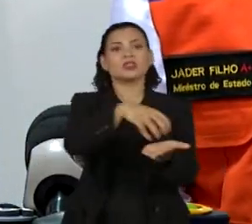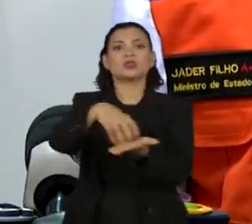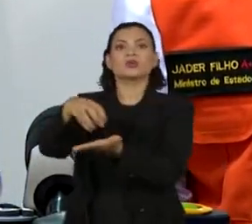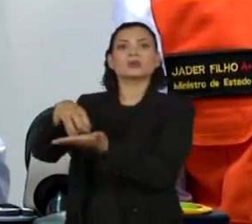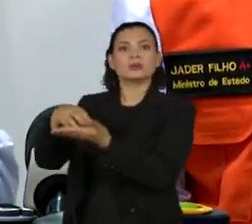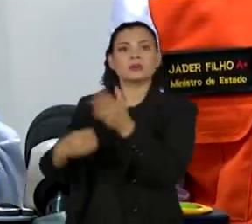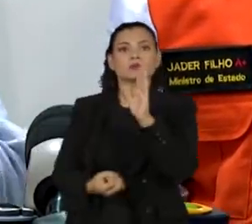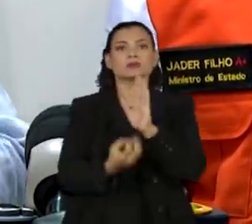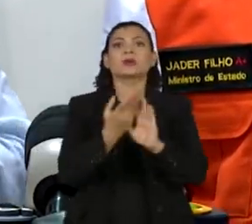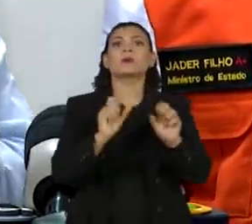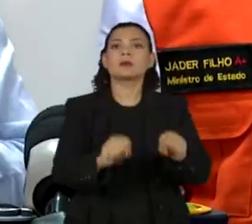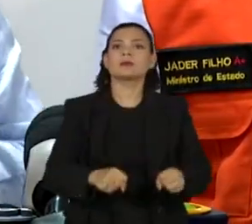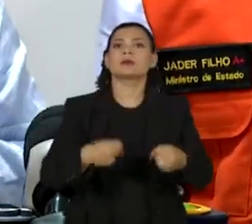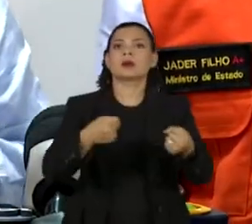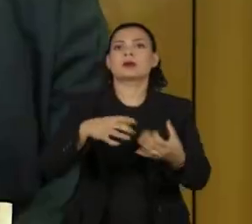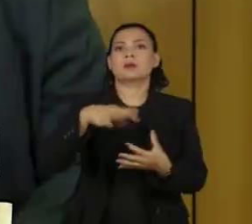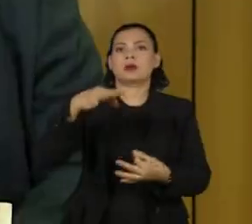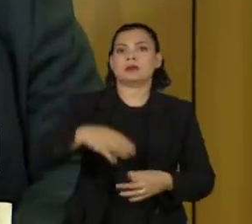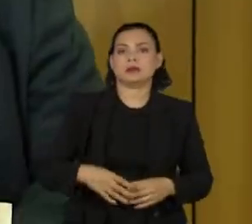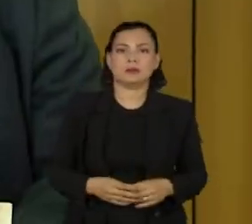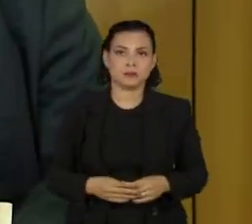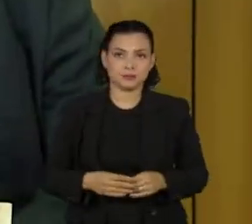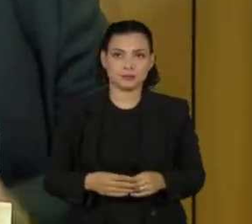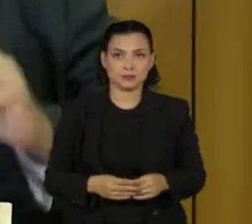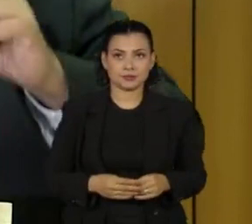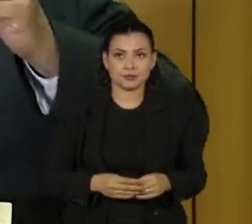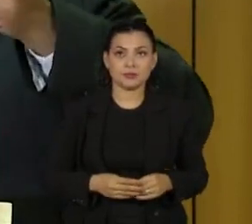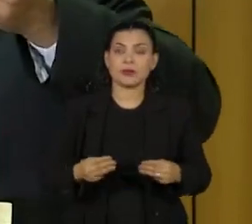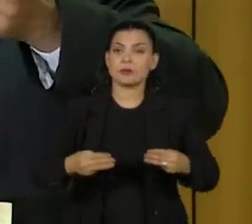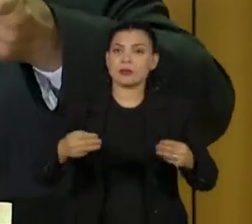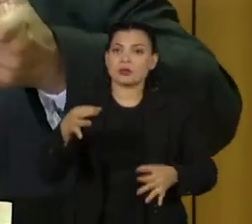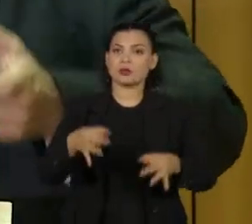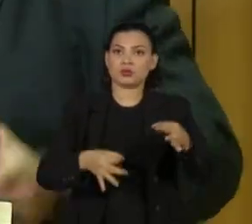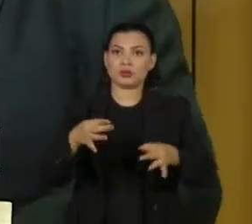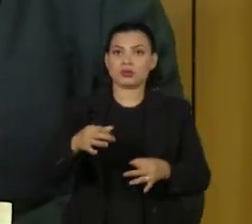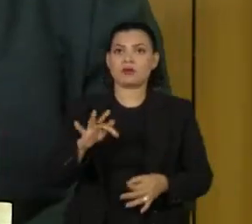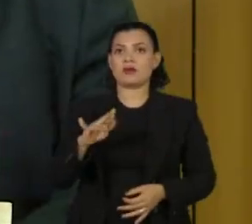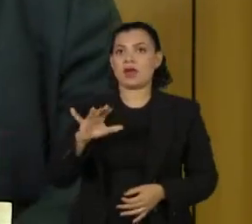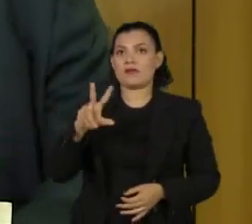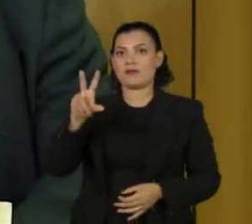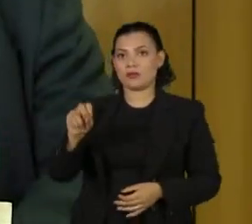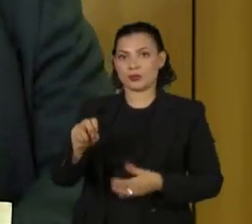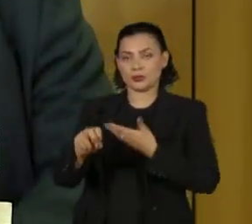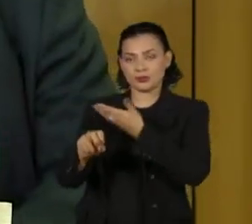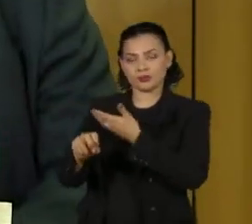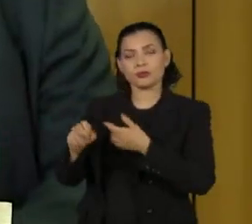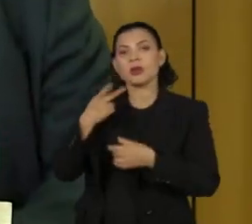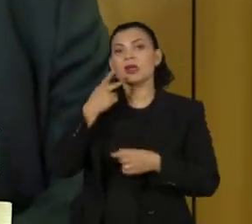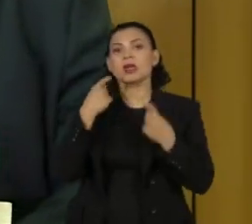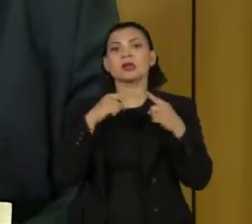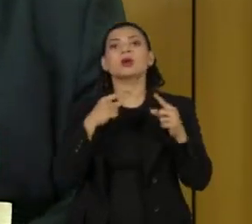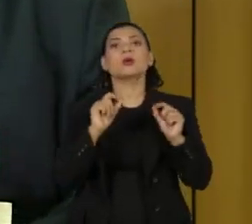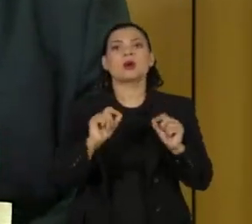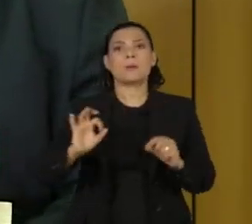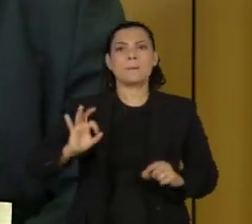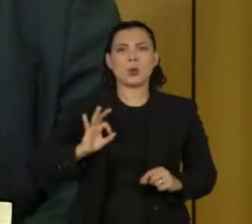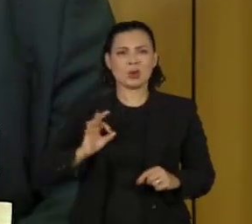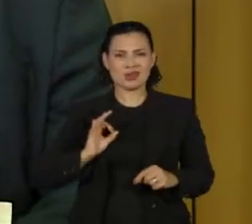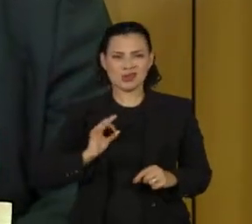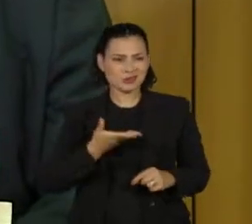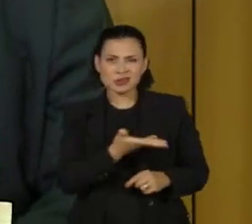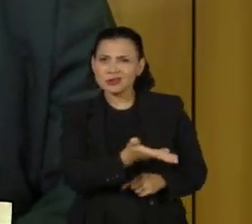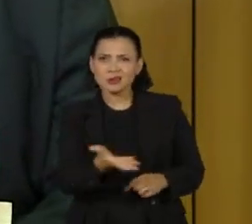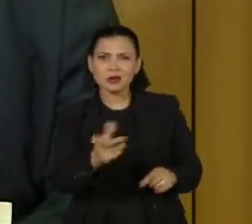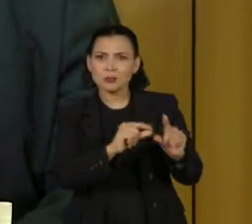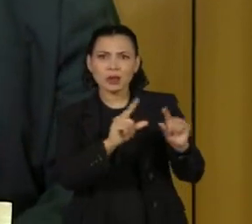que foram criadas para fortalecer a democracia. O ministro da Justiça, Flávio Dino, criticou a omissão na segurança do Distrito Federal